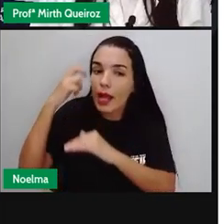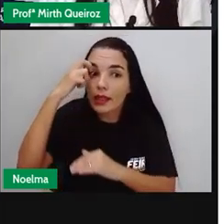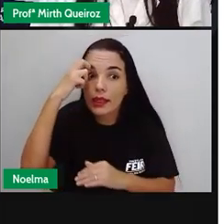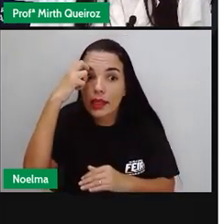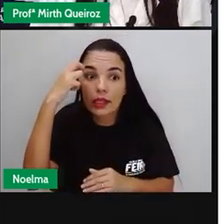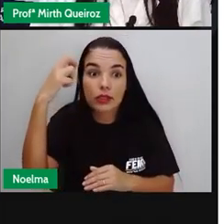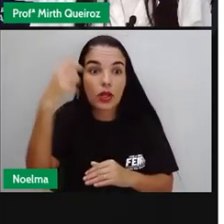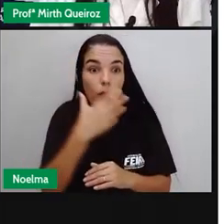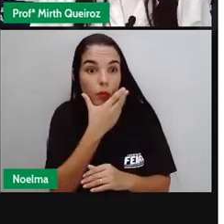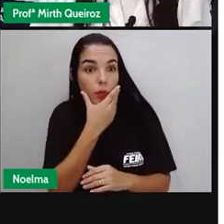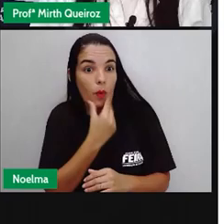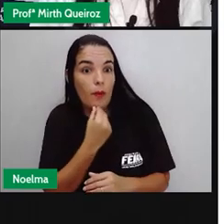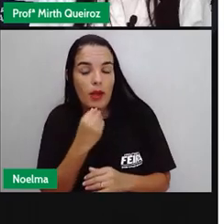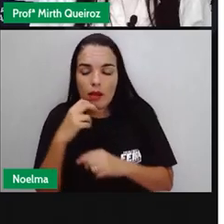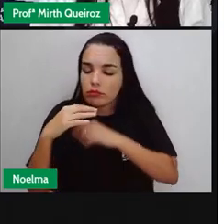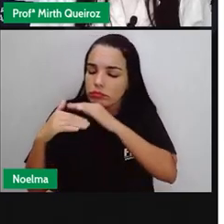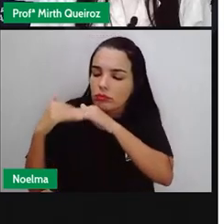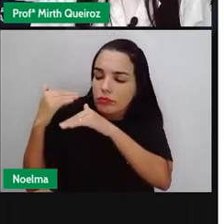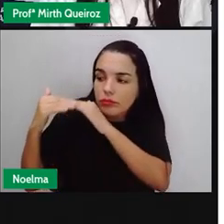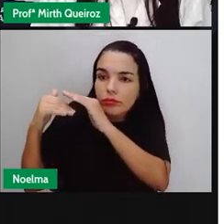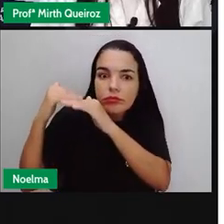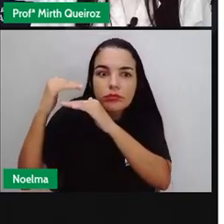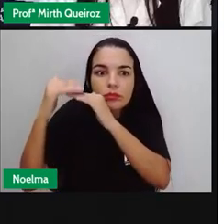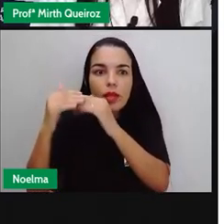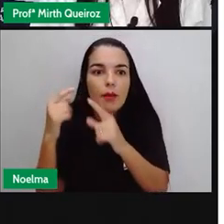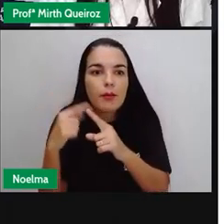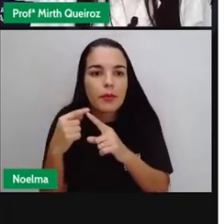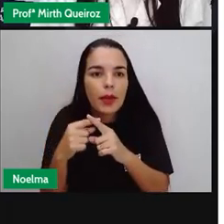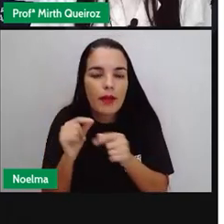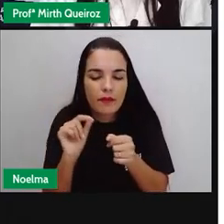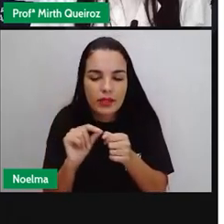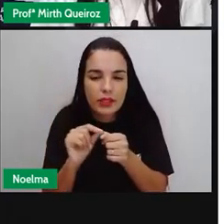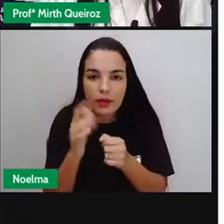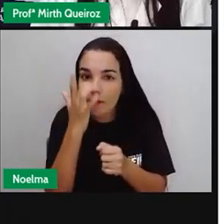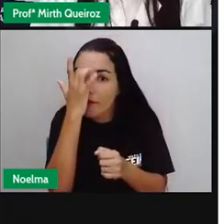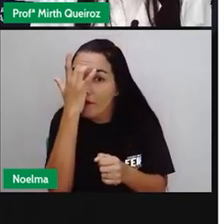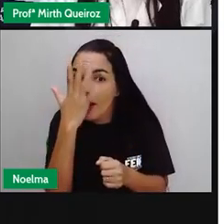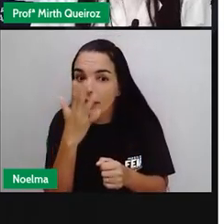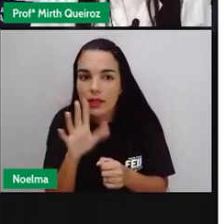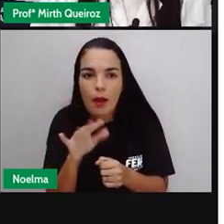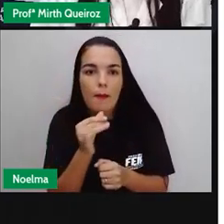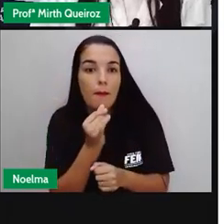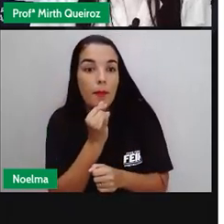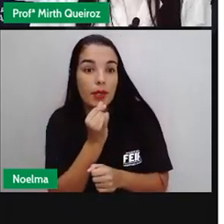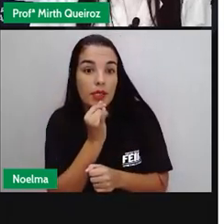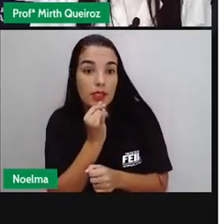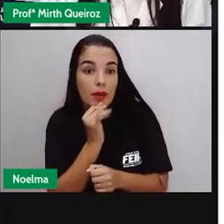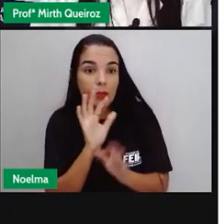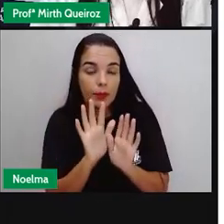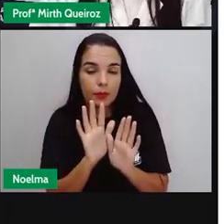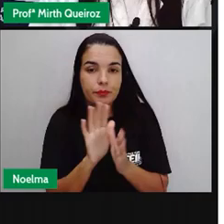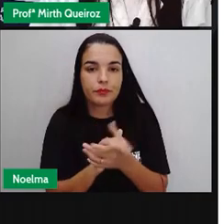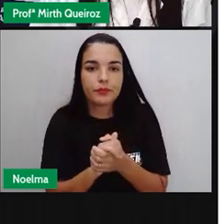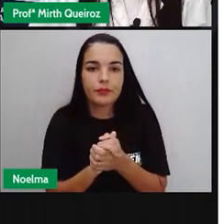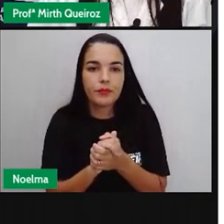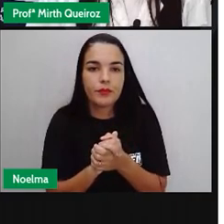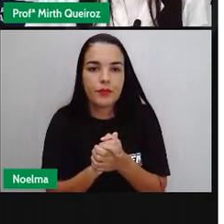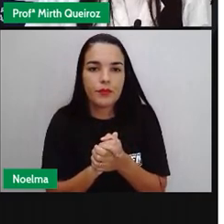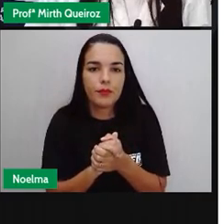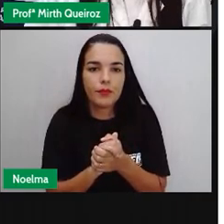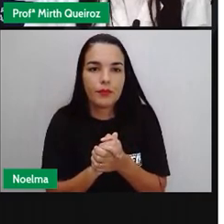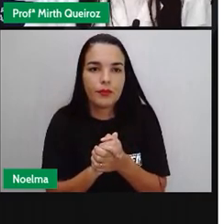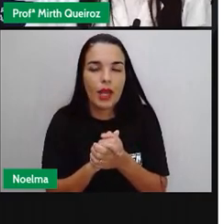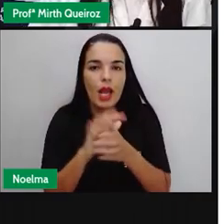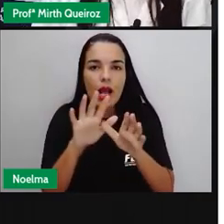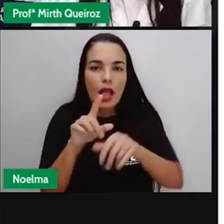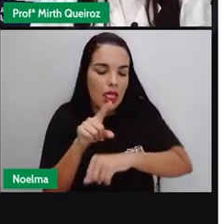medido o tempo De forma mais fácil aí Já que, por exemplo E quando não estava Em